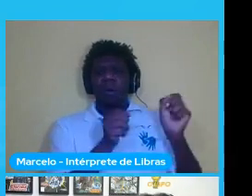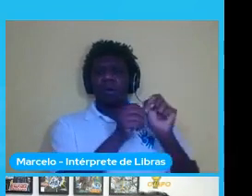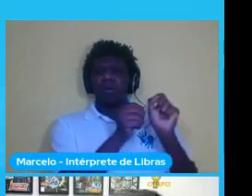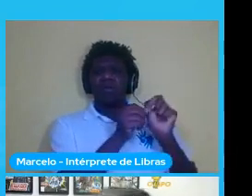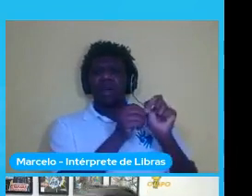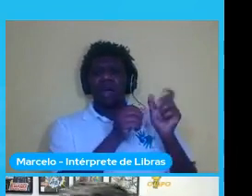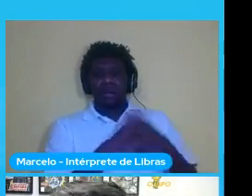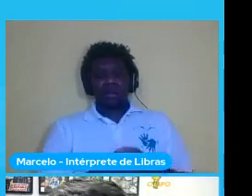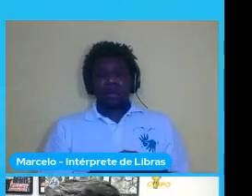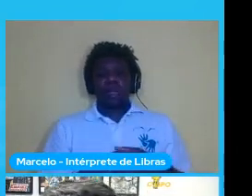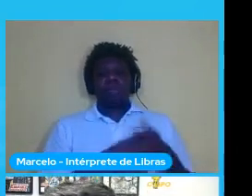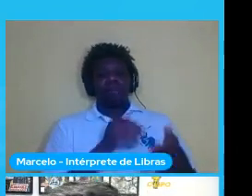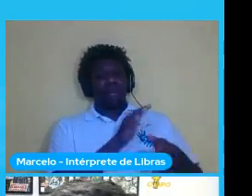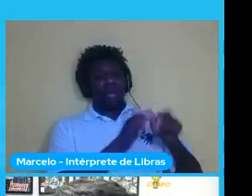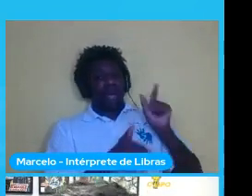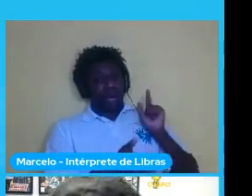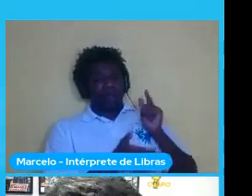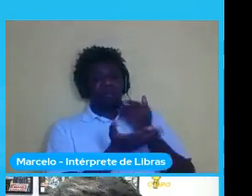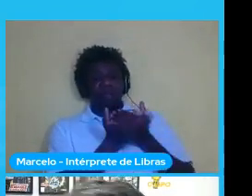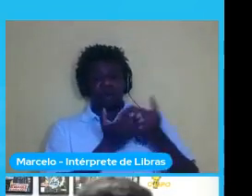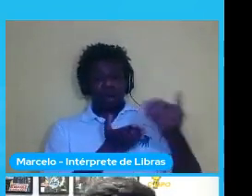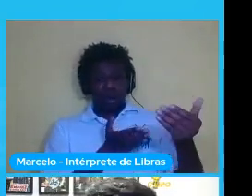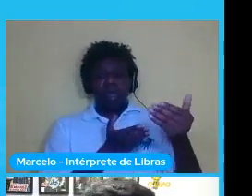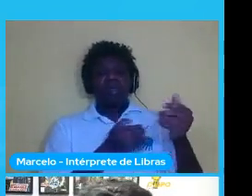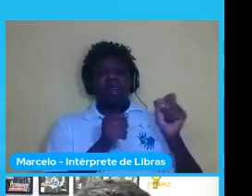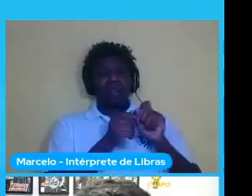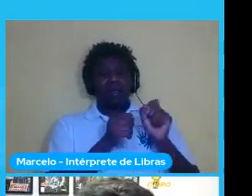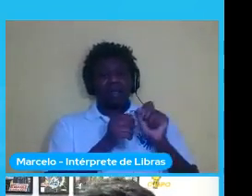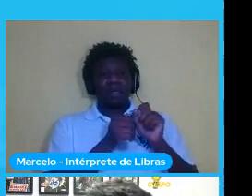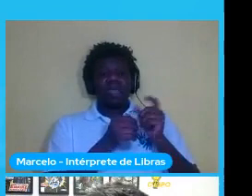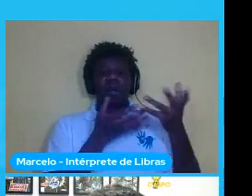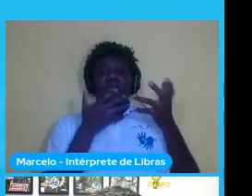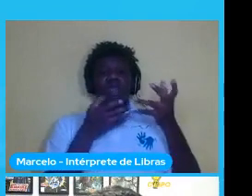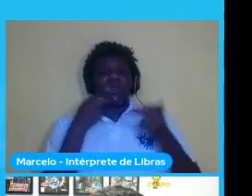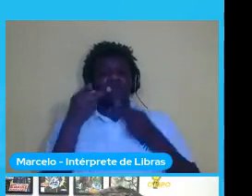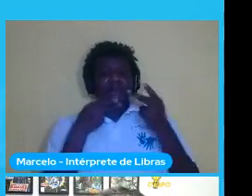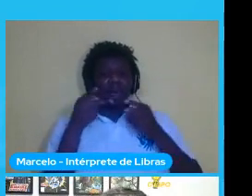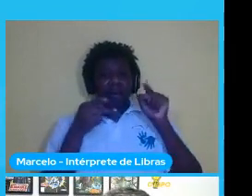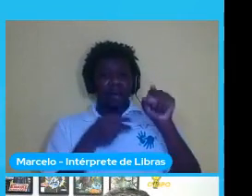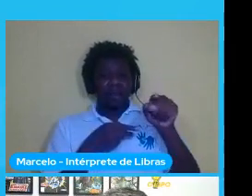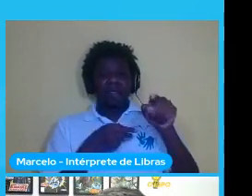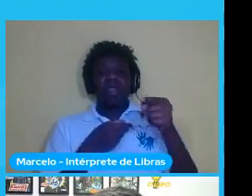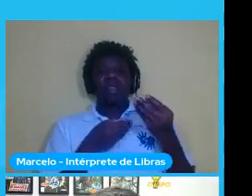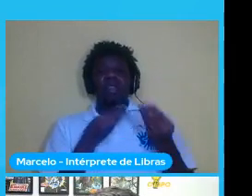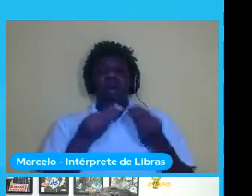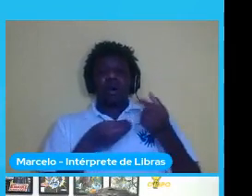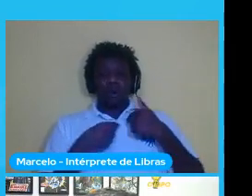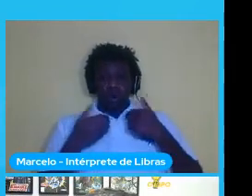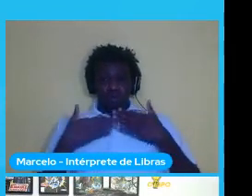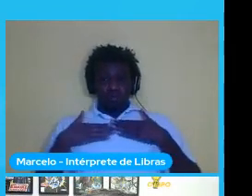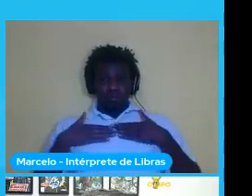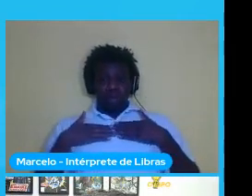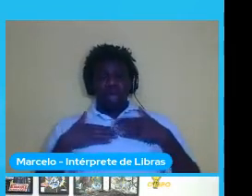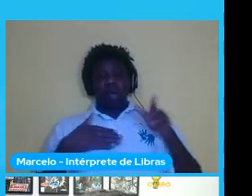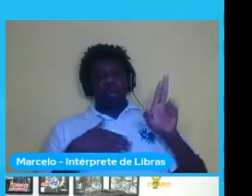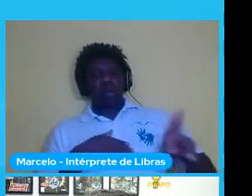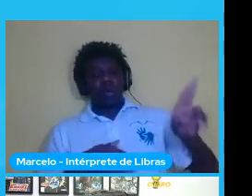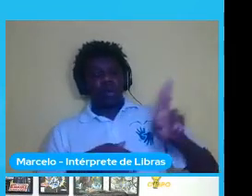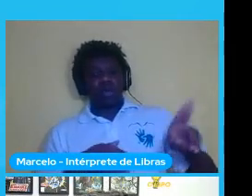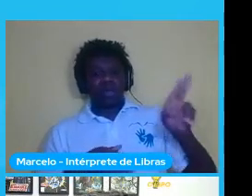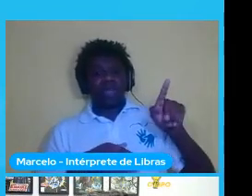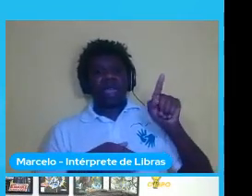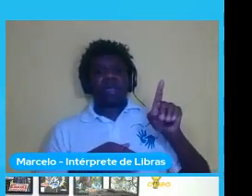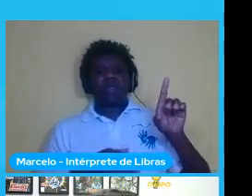antes de entrar no método em si da construção da abordagem eu queria falar para vocês um pouquinho do que eu utilizei então eu utilizei esse dataset